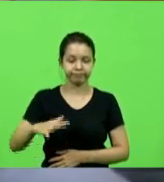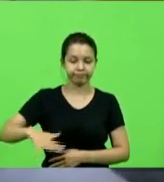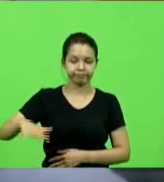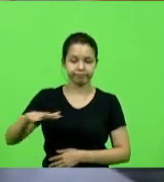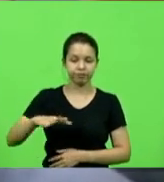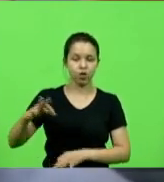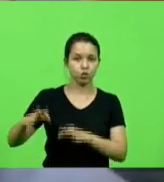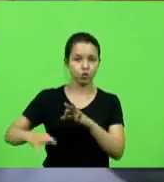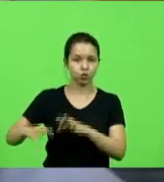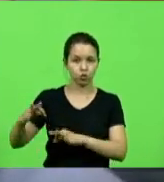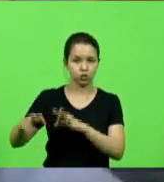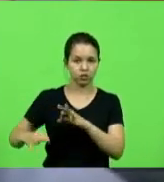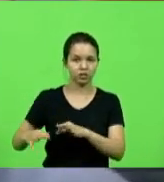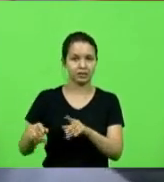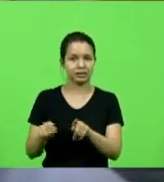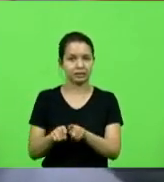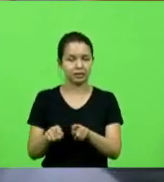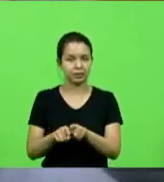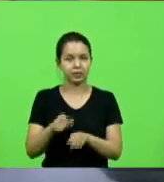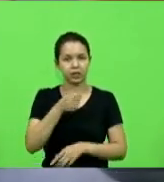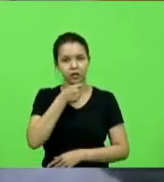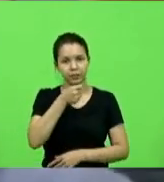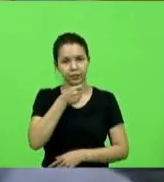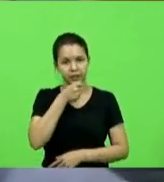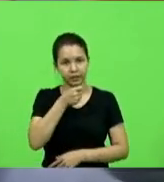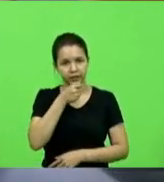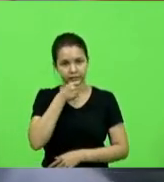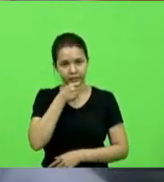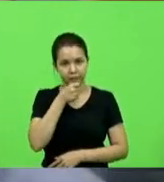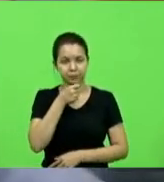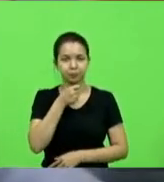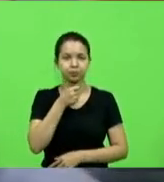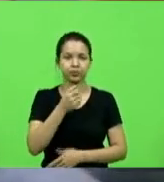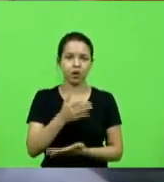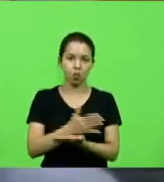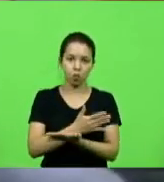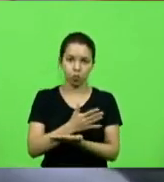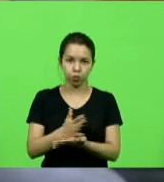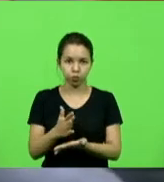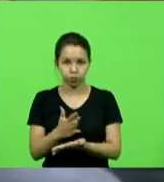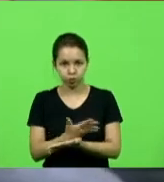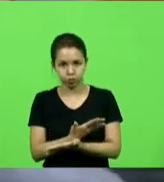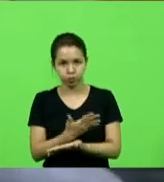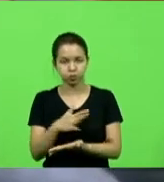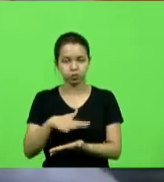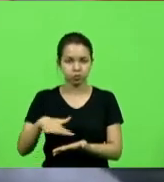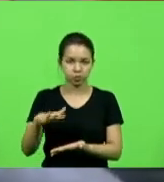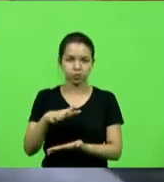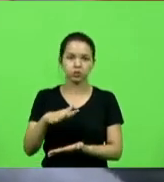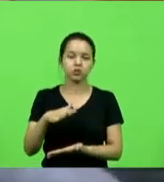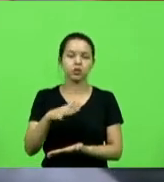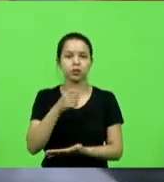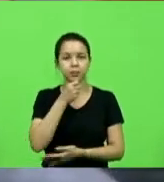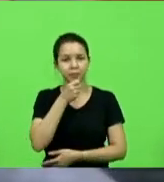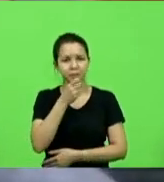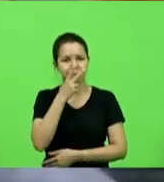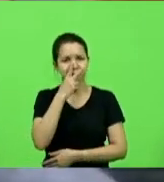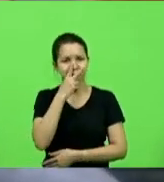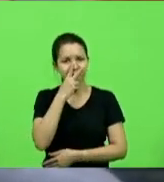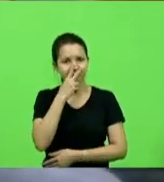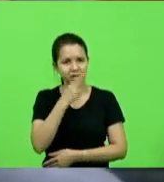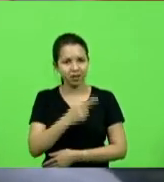e da imprensa, ou parte da imprensa, ou alguns indivíduos da imprensa, que parece-me que se